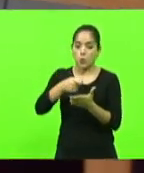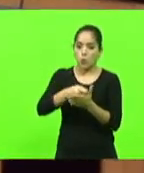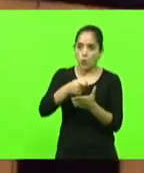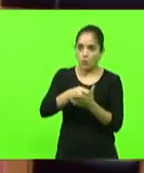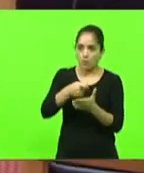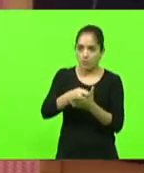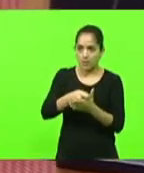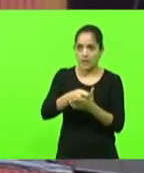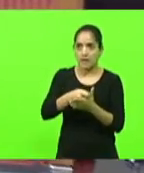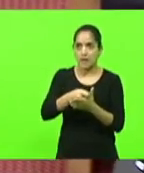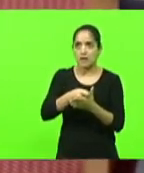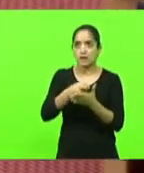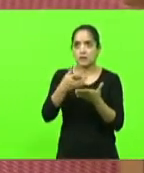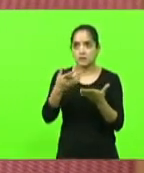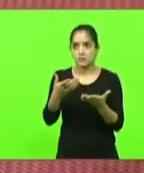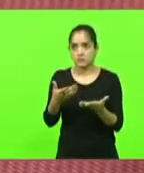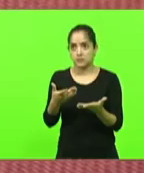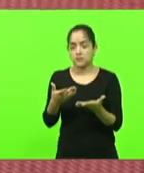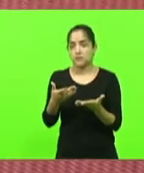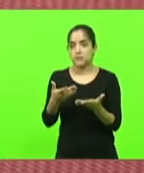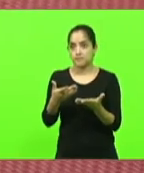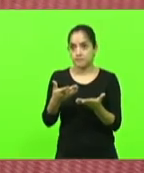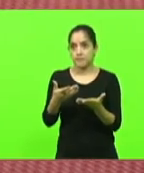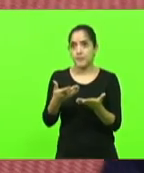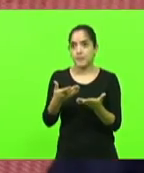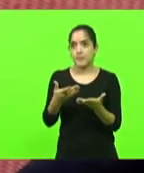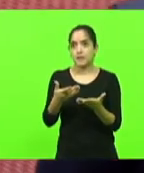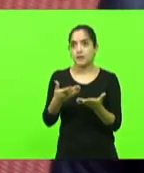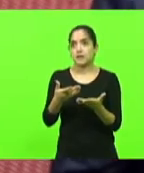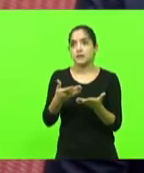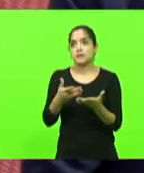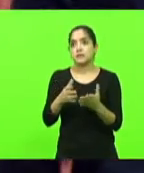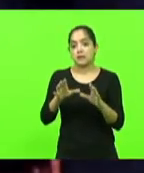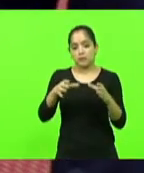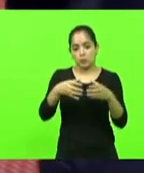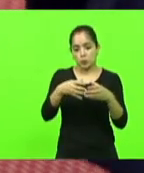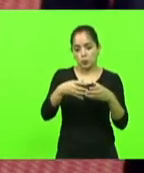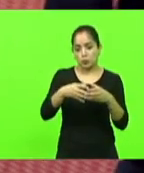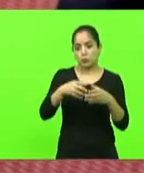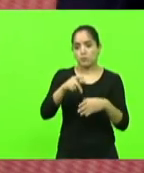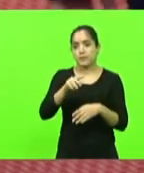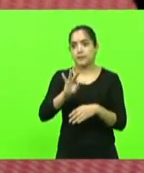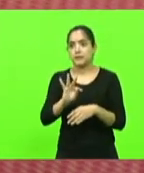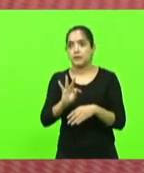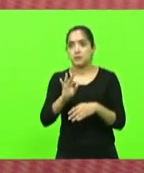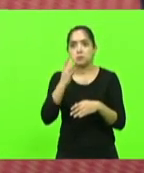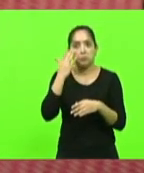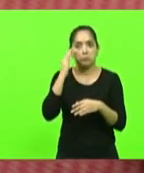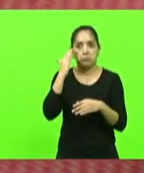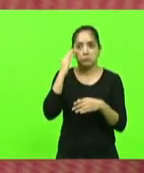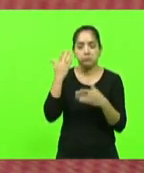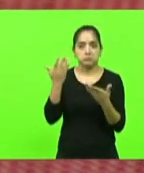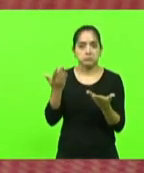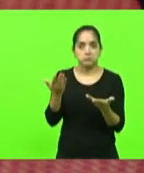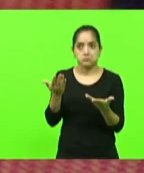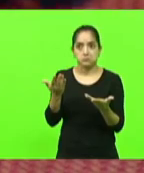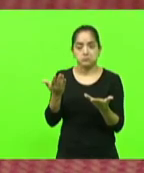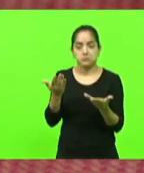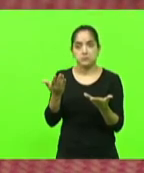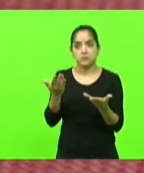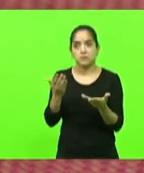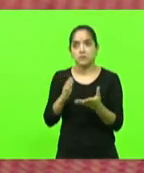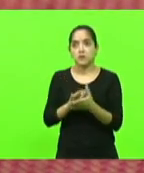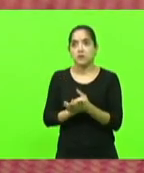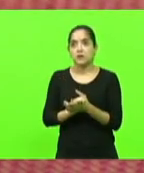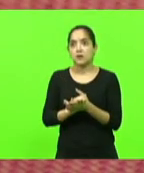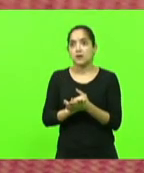dos catarinenses a ser do está na convenção do PT eu não entendi o nós